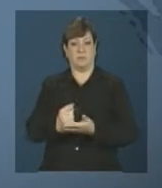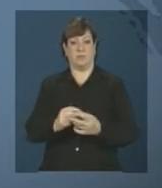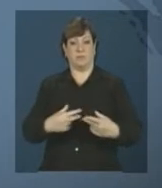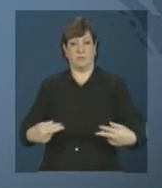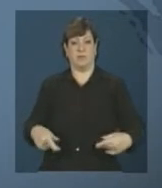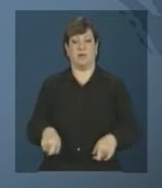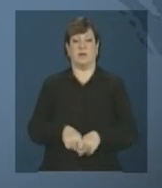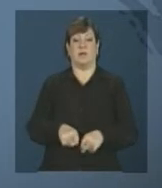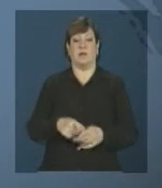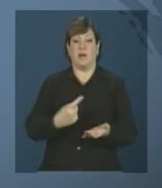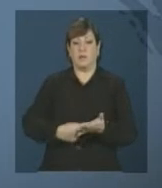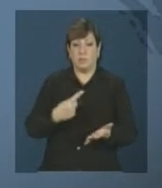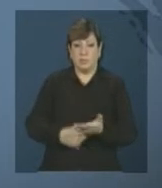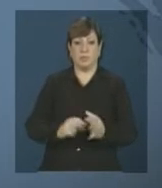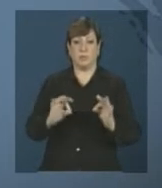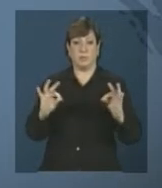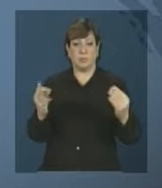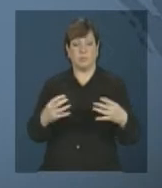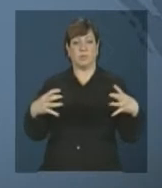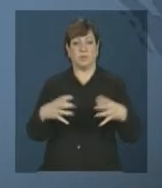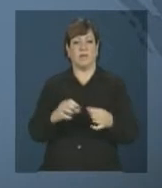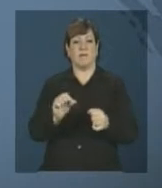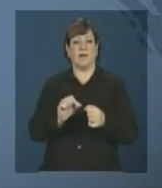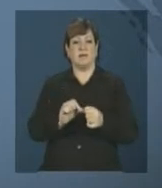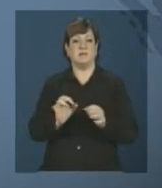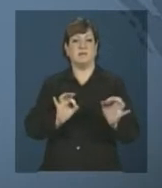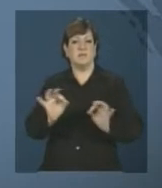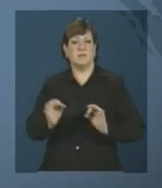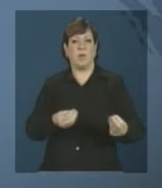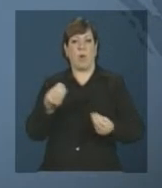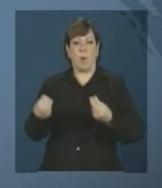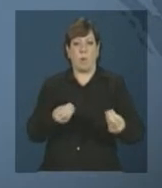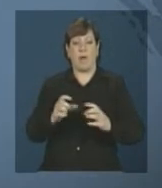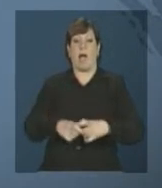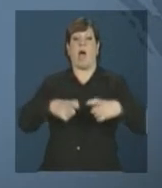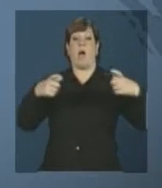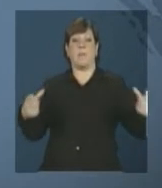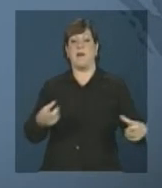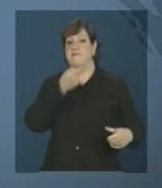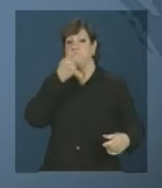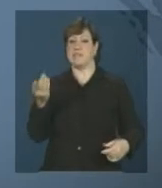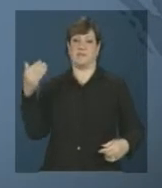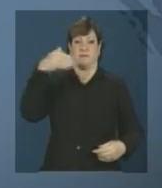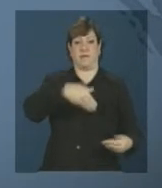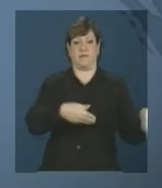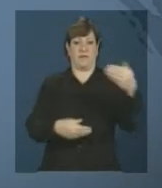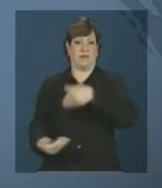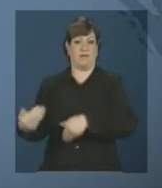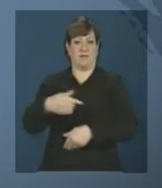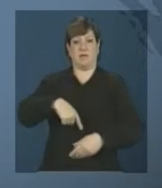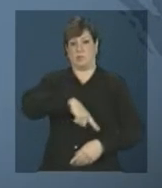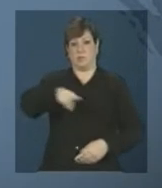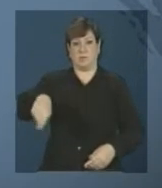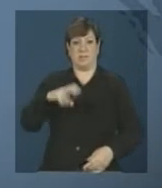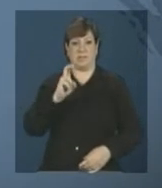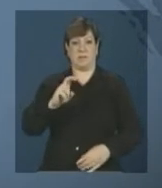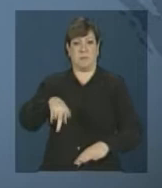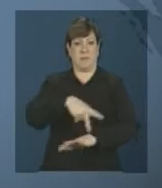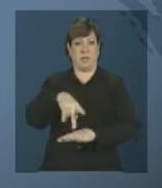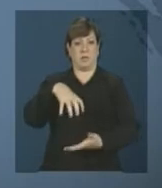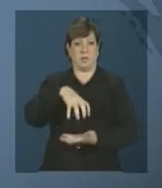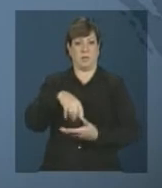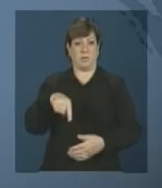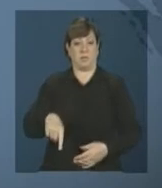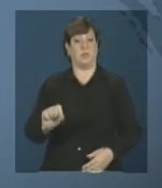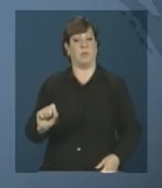terão como meta traçar uma estratégia para aumentar o fluxo de visitantes entre os países do grupo. O ministro do Turismo, Gastão Vieira,